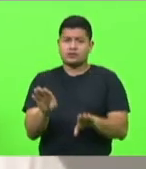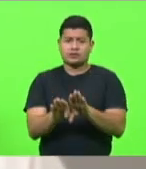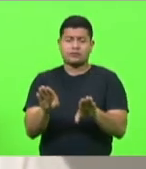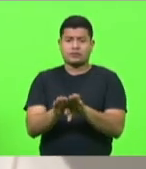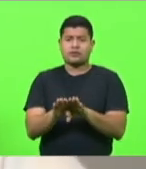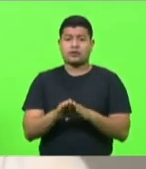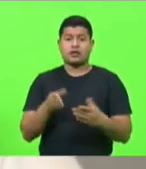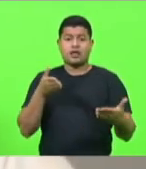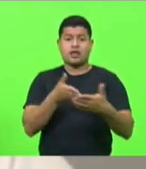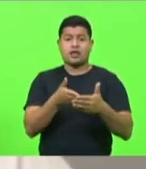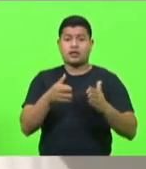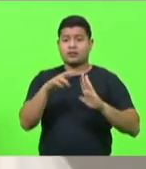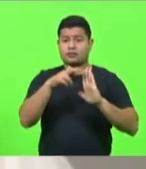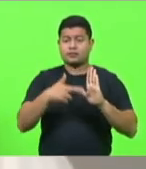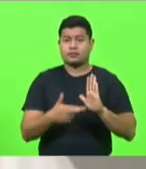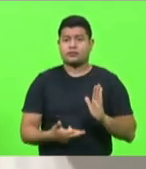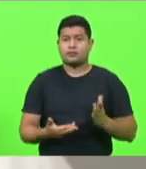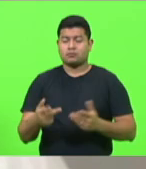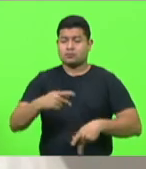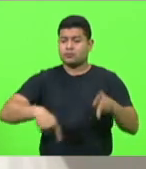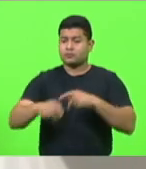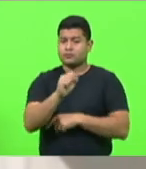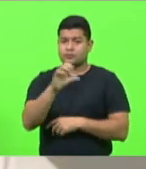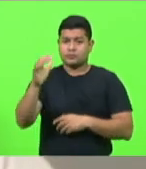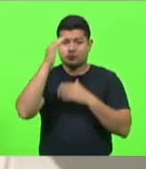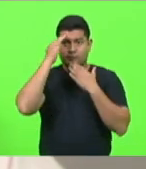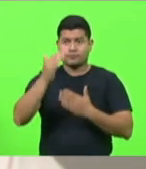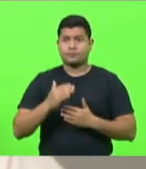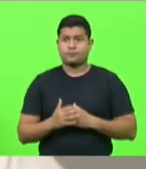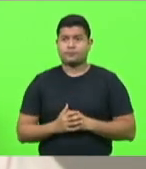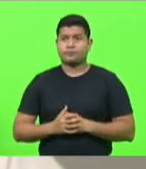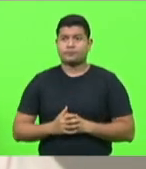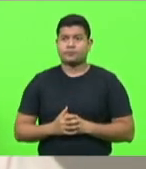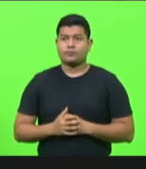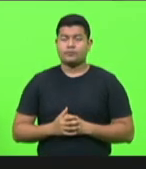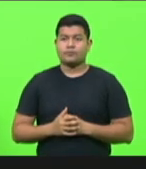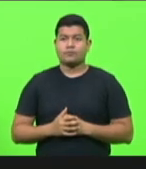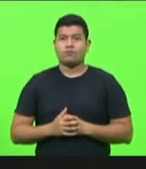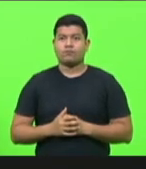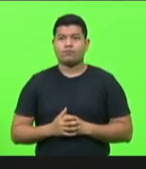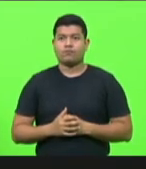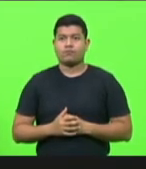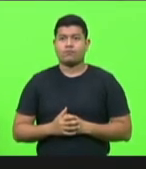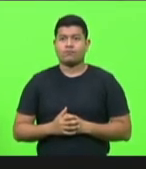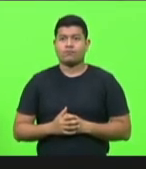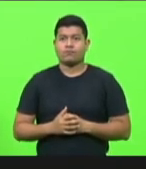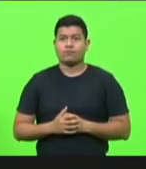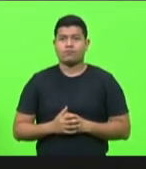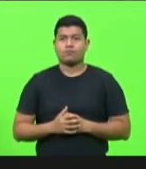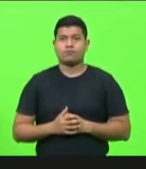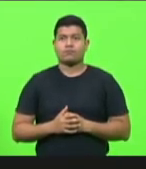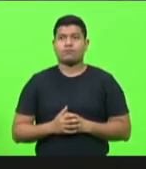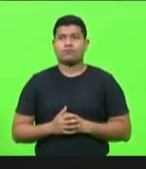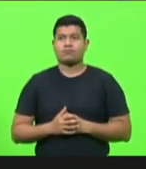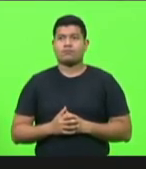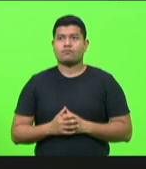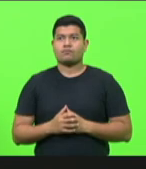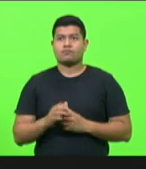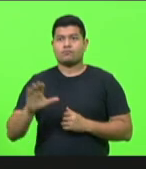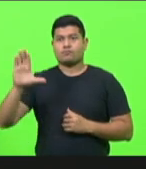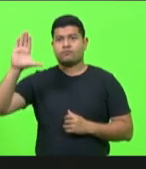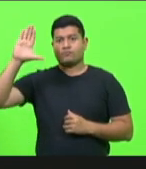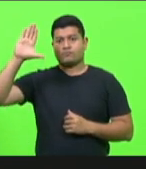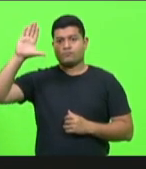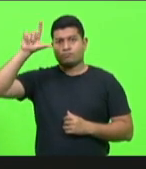de restrição ao catarinense. Muito obrigado. Deputado Bruno? Deputado Bruno? Sim. Sargento Lima?